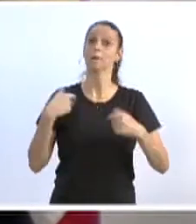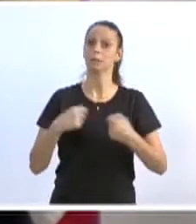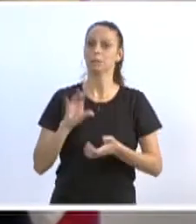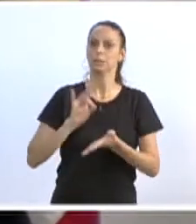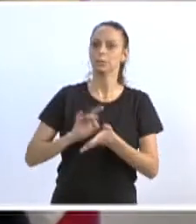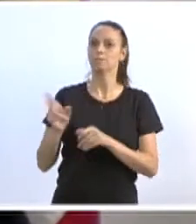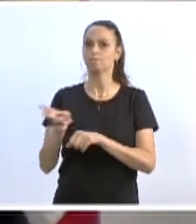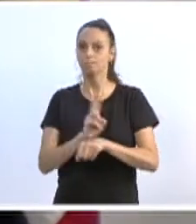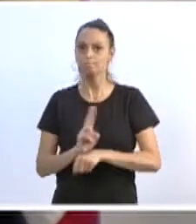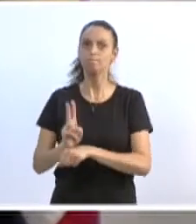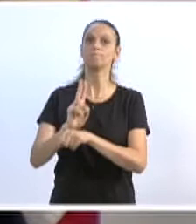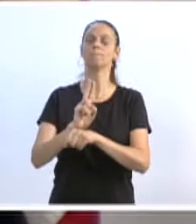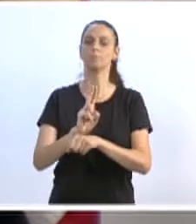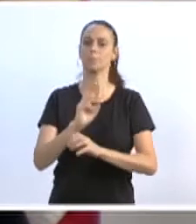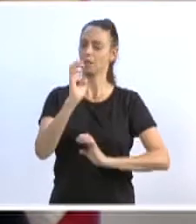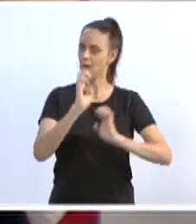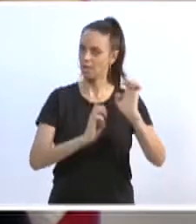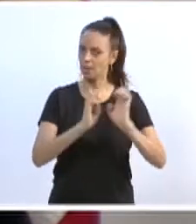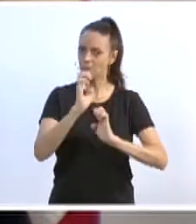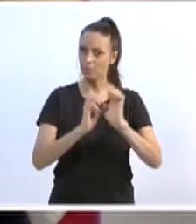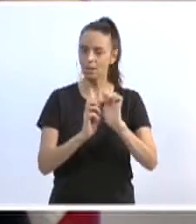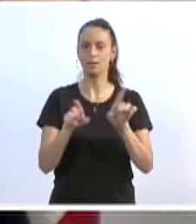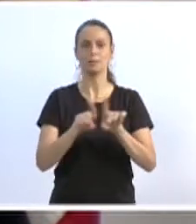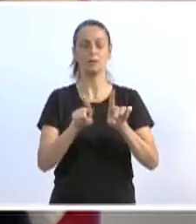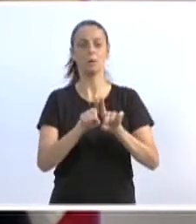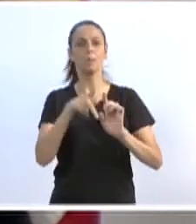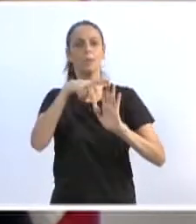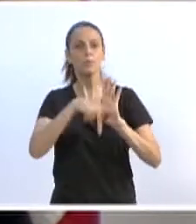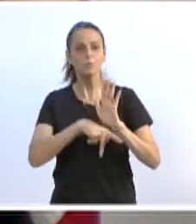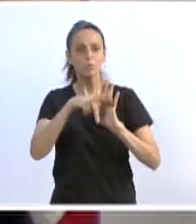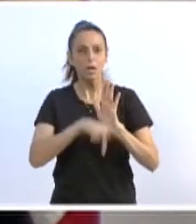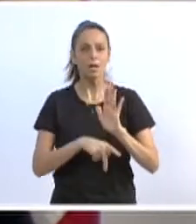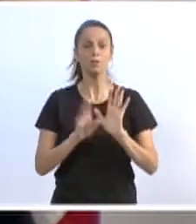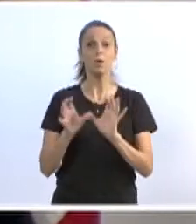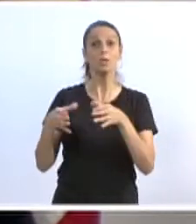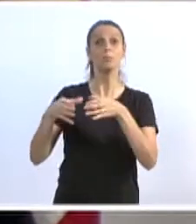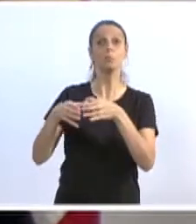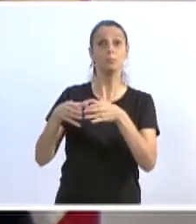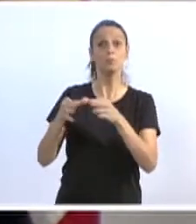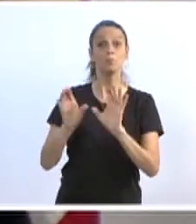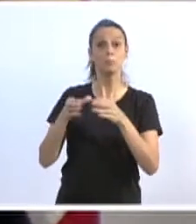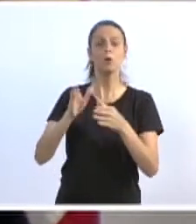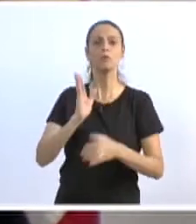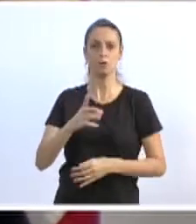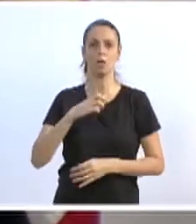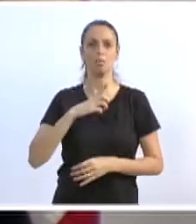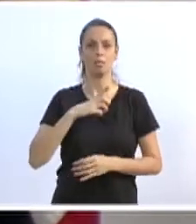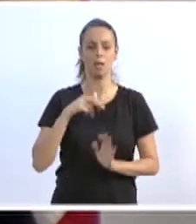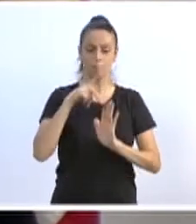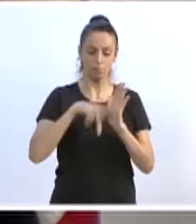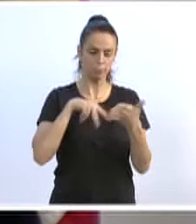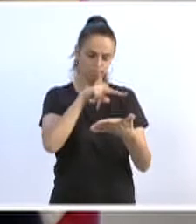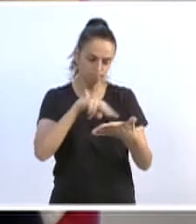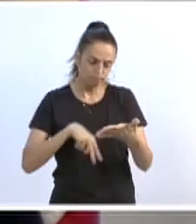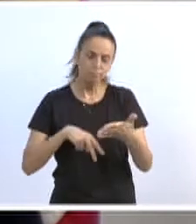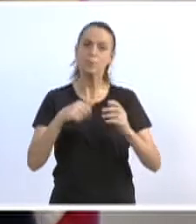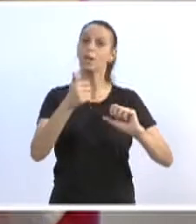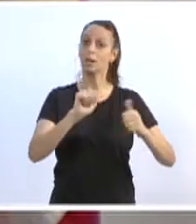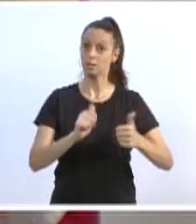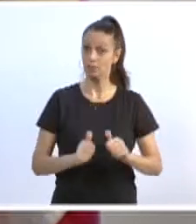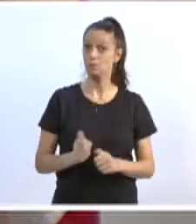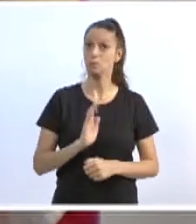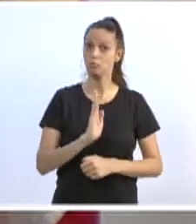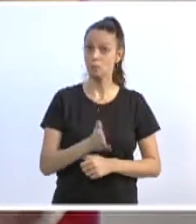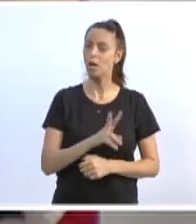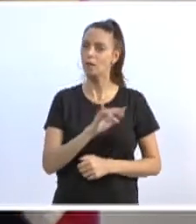a própria empresa. Os membros da comissão já têm esse projeto em mãos. Estamos analisando e vamos